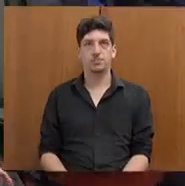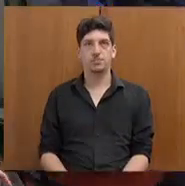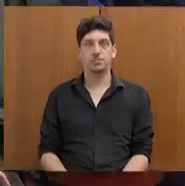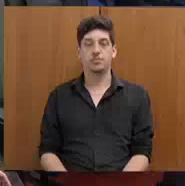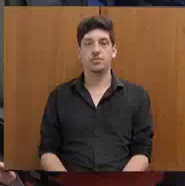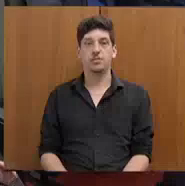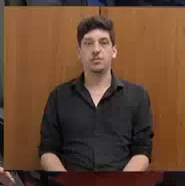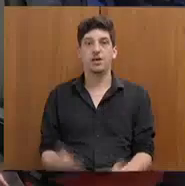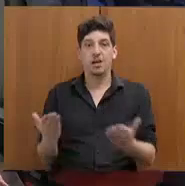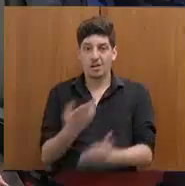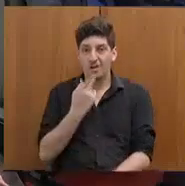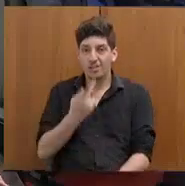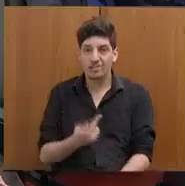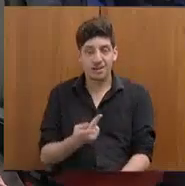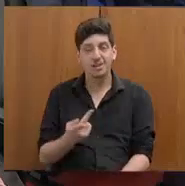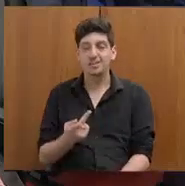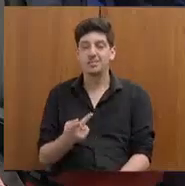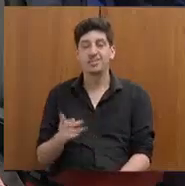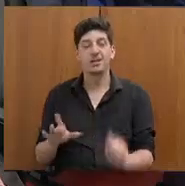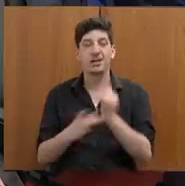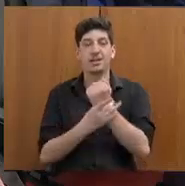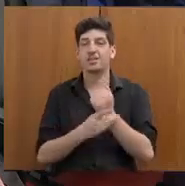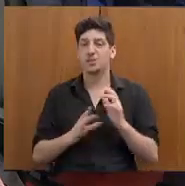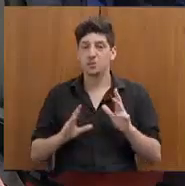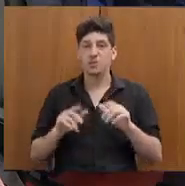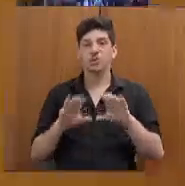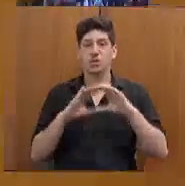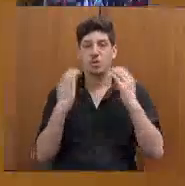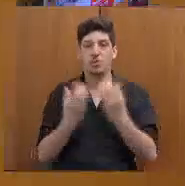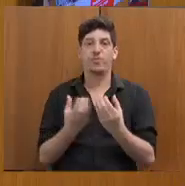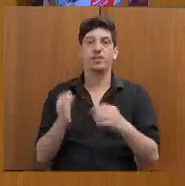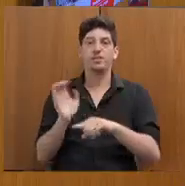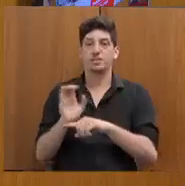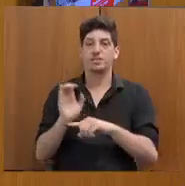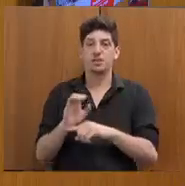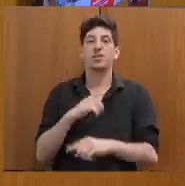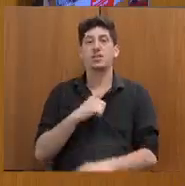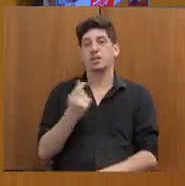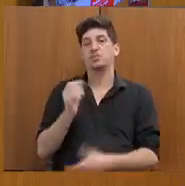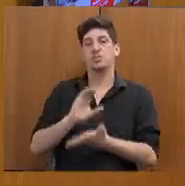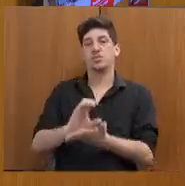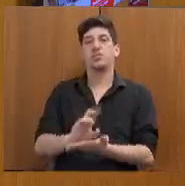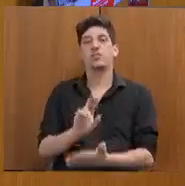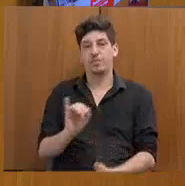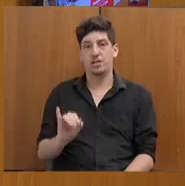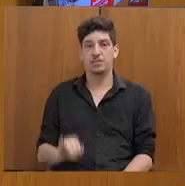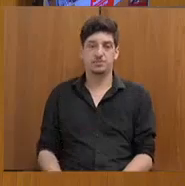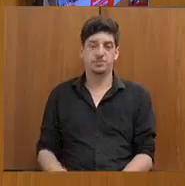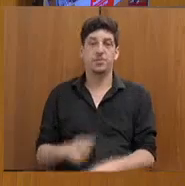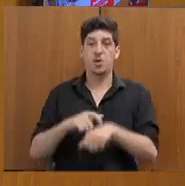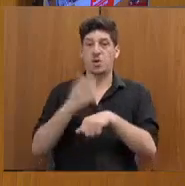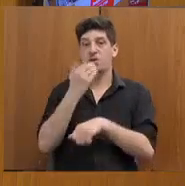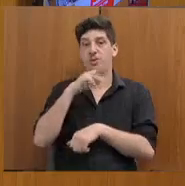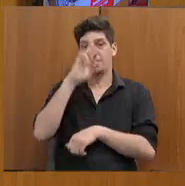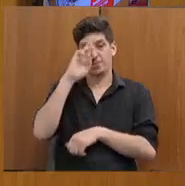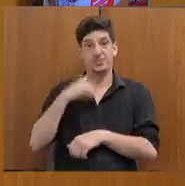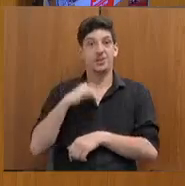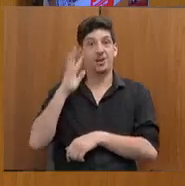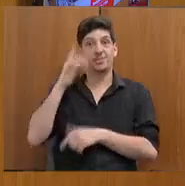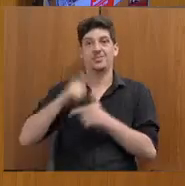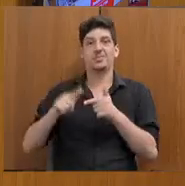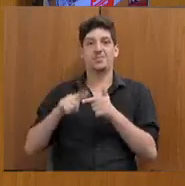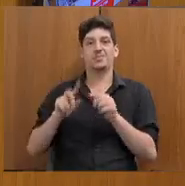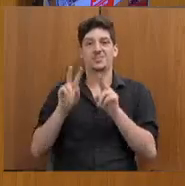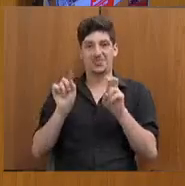a garantia de todas as conferências regionais vão ser com recursos. Inclusive, na minha hora do almoço, eu estava resolvendo esse problema de